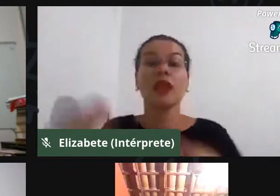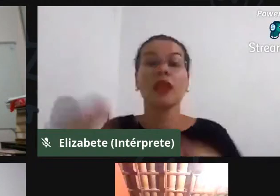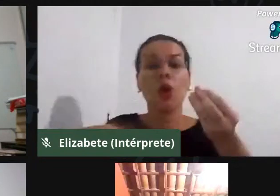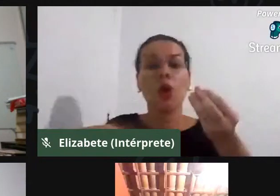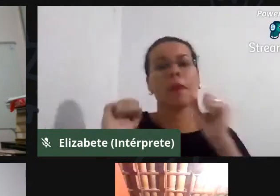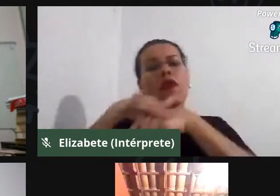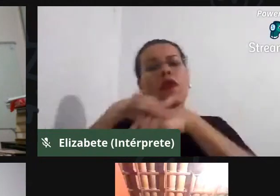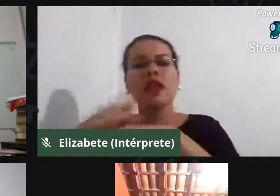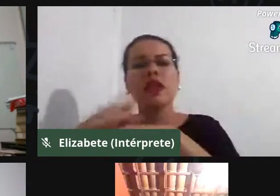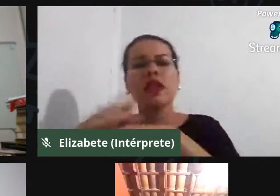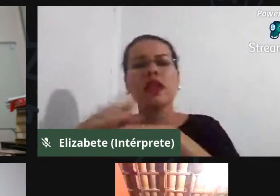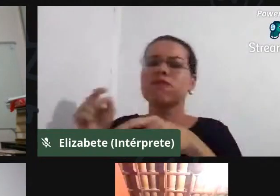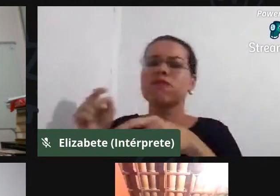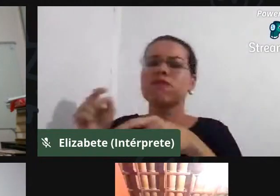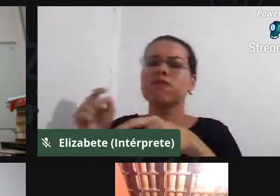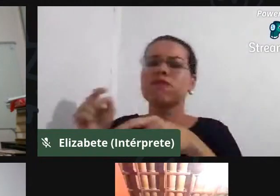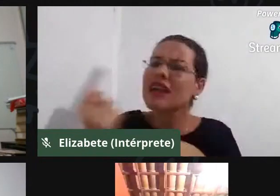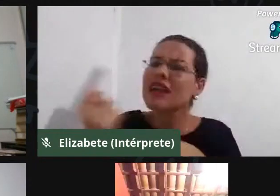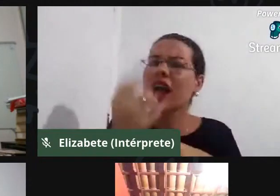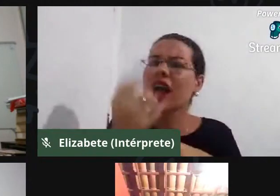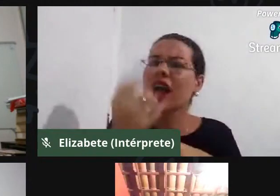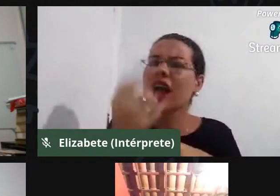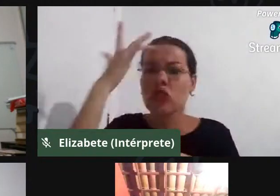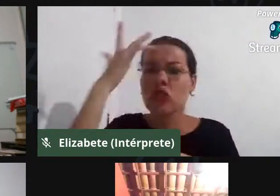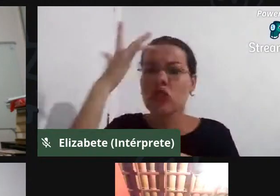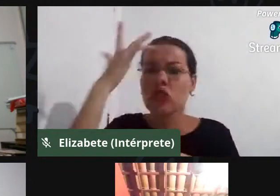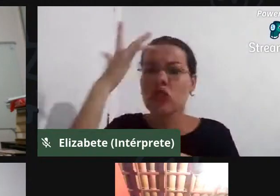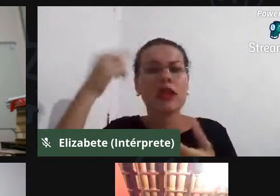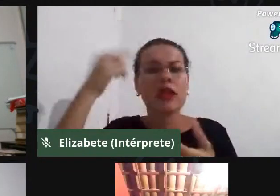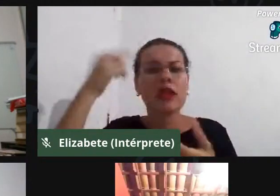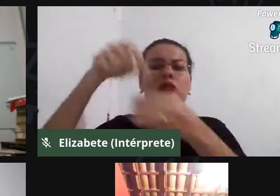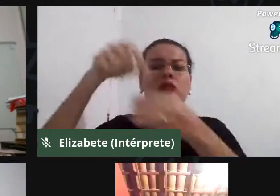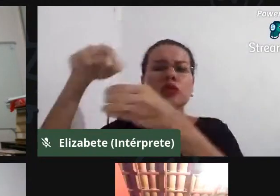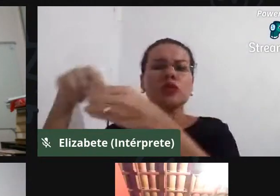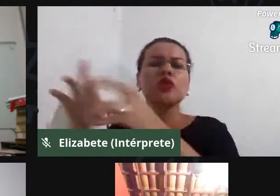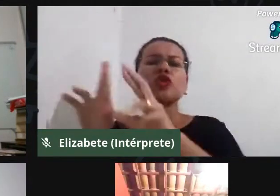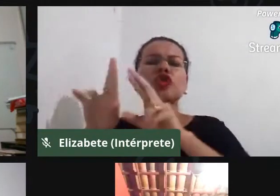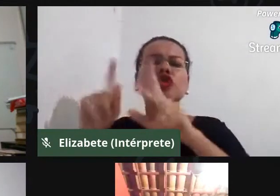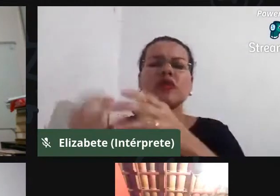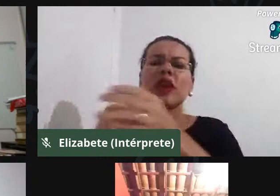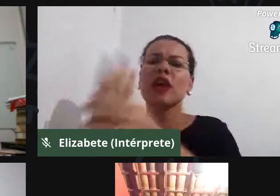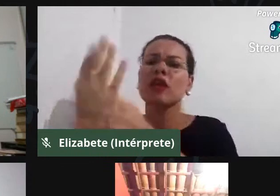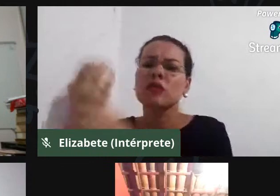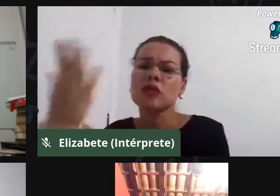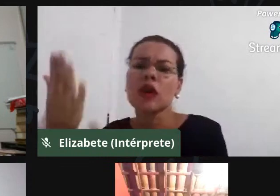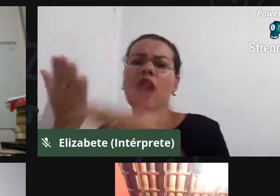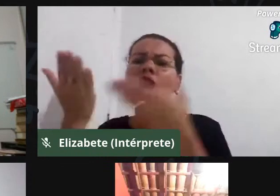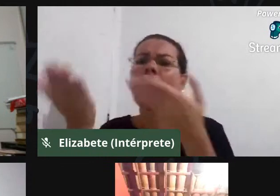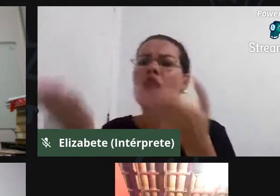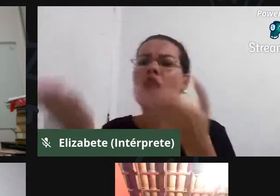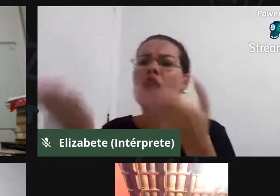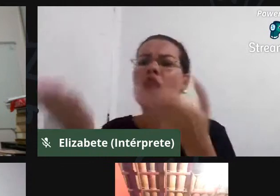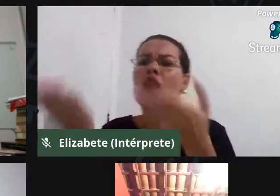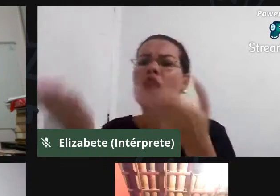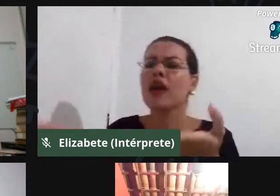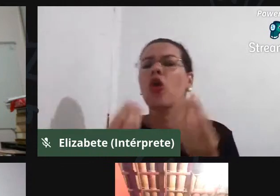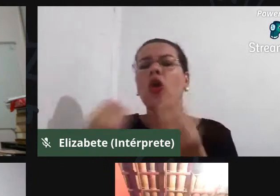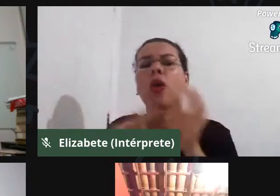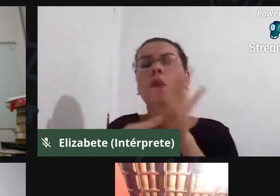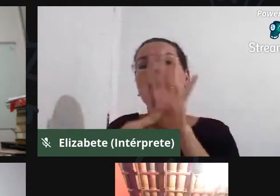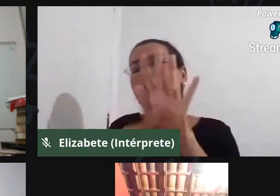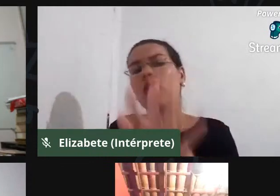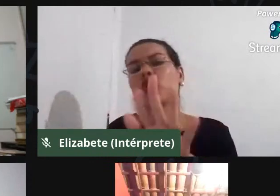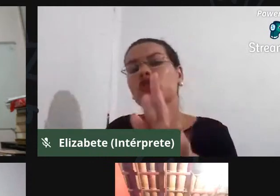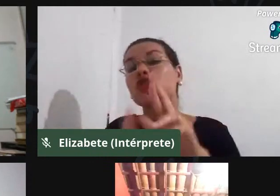dizer que os transgênicos, para dizer que esse modelo que está aí, que vem se apresentando como algo inovador e que